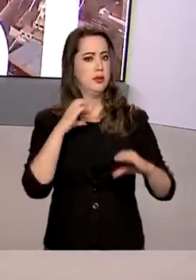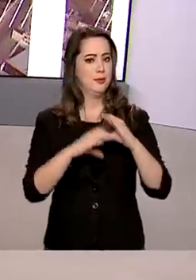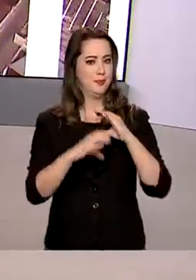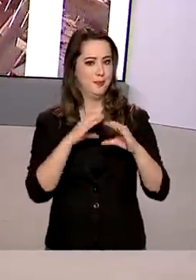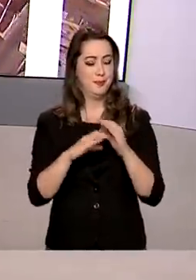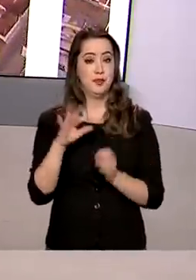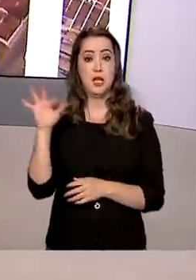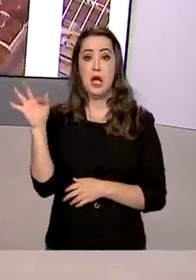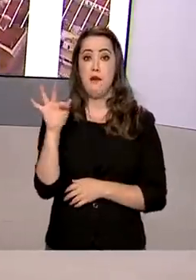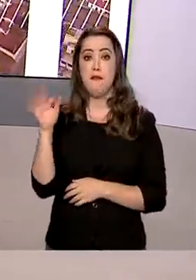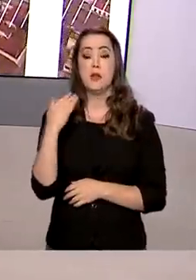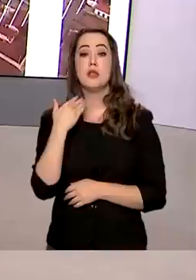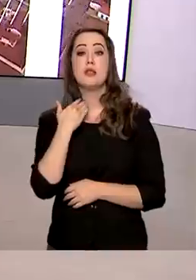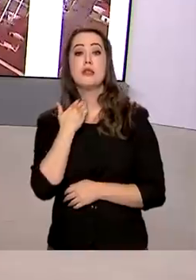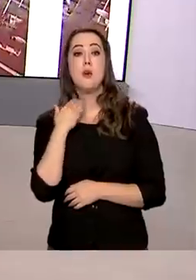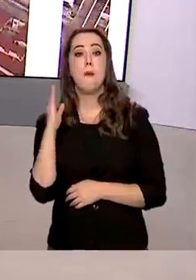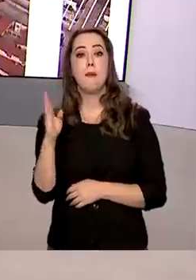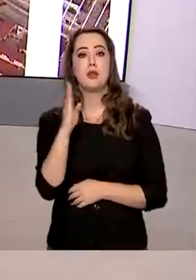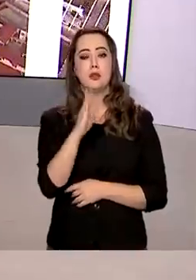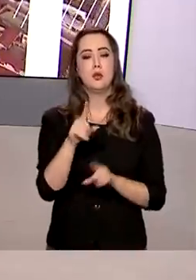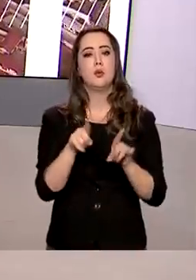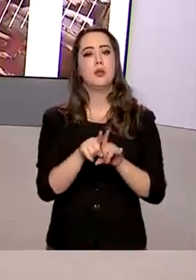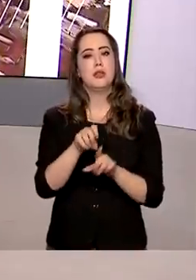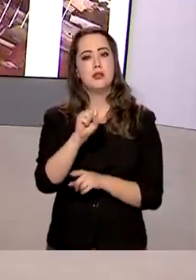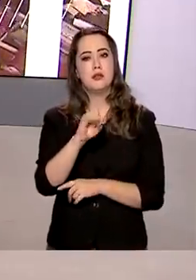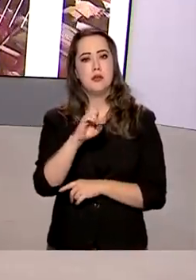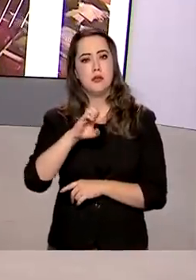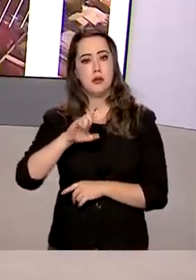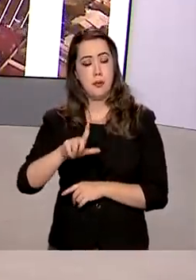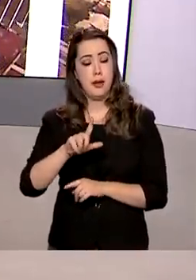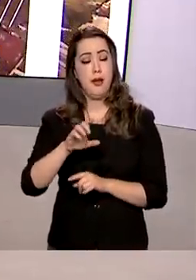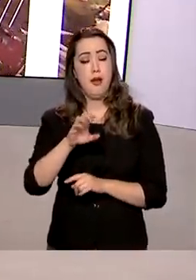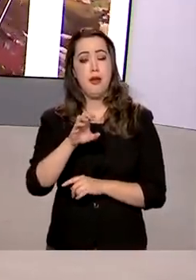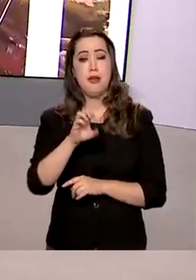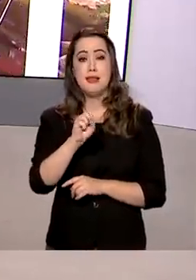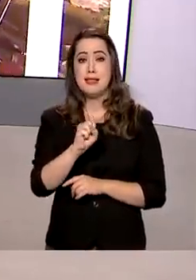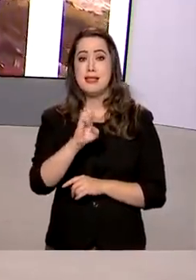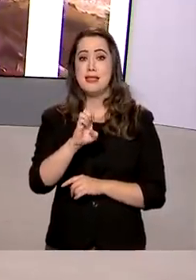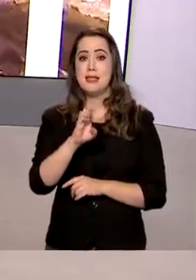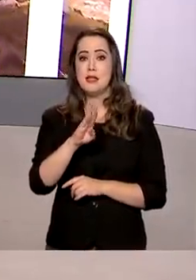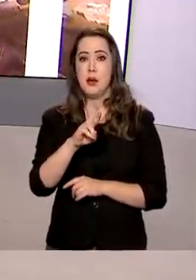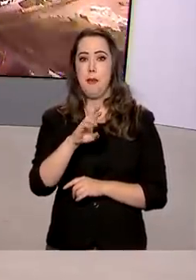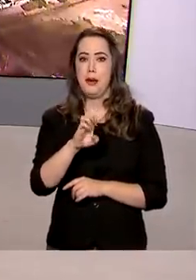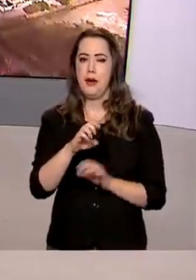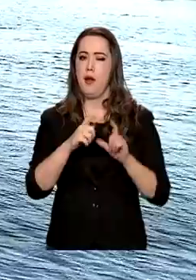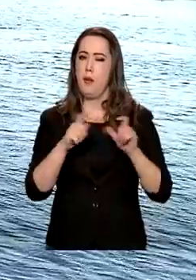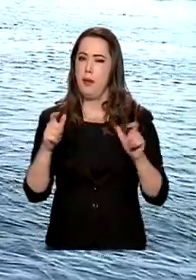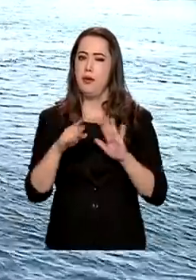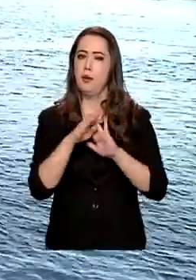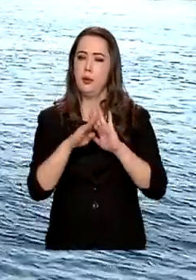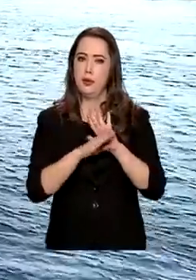Comunicações, a Fundação Banco do Brasil e o SEBRAE vai ampliar o programa Wi-Fi Brasil.